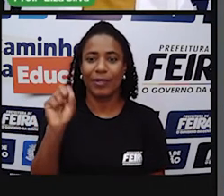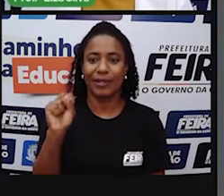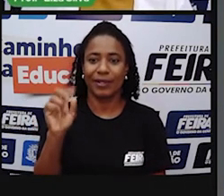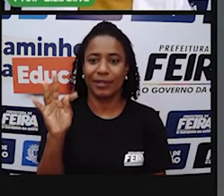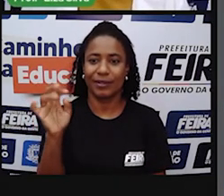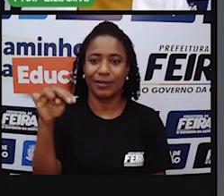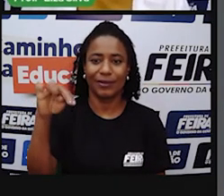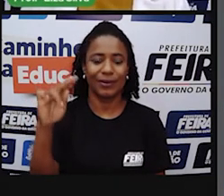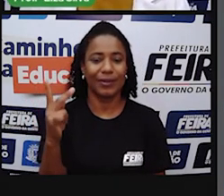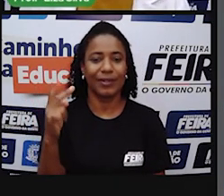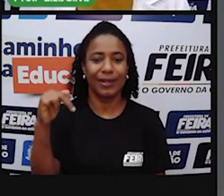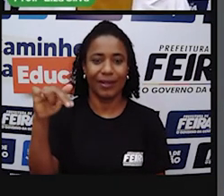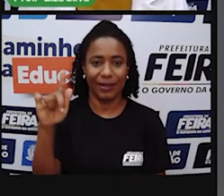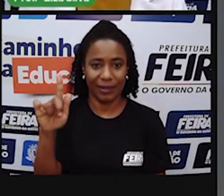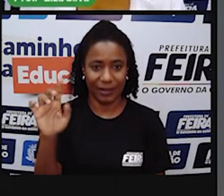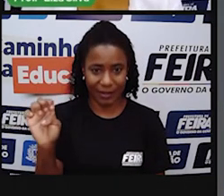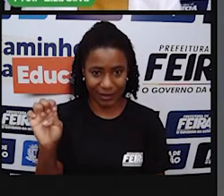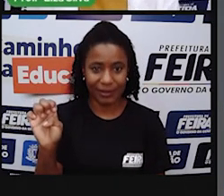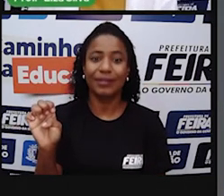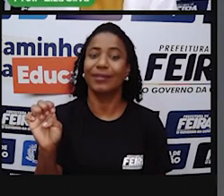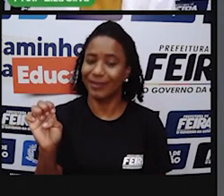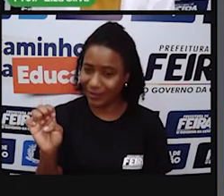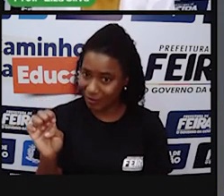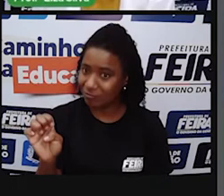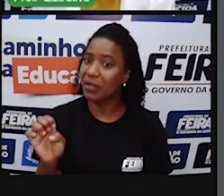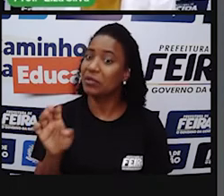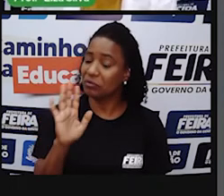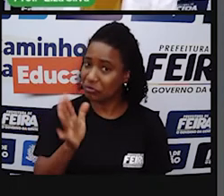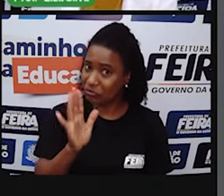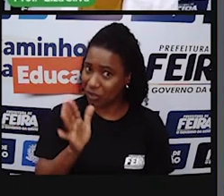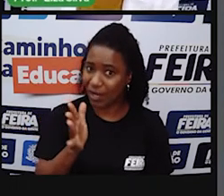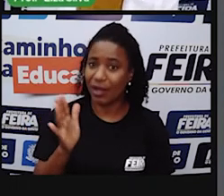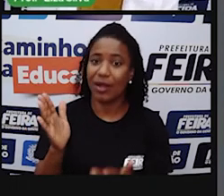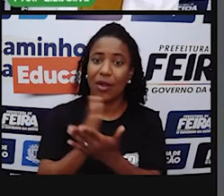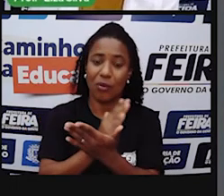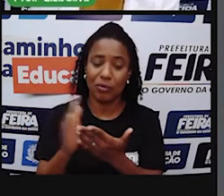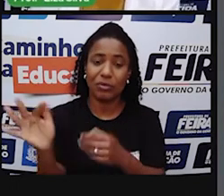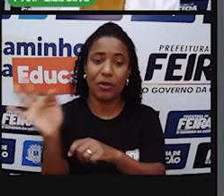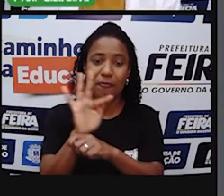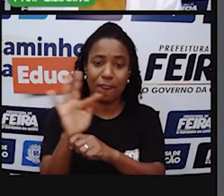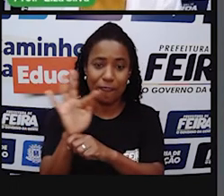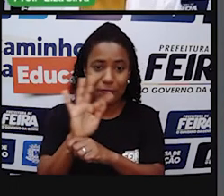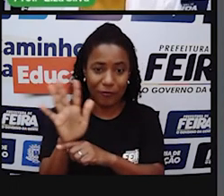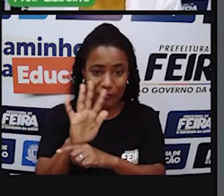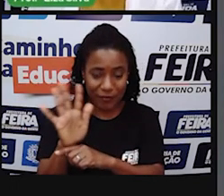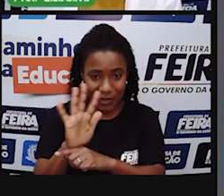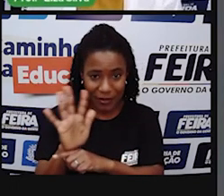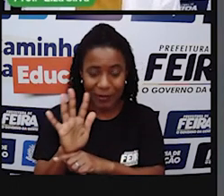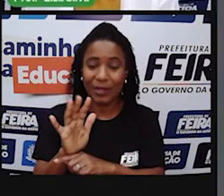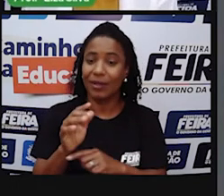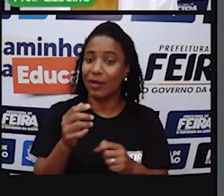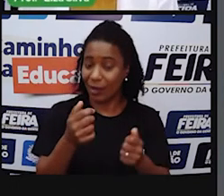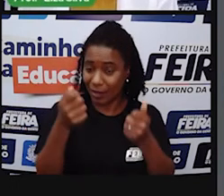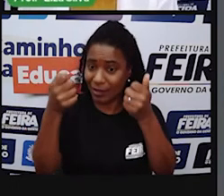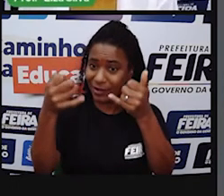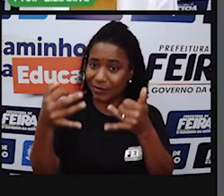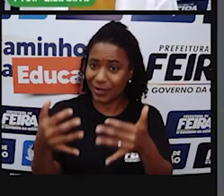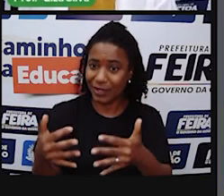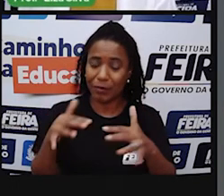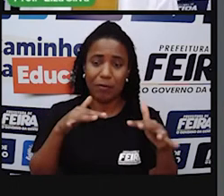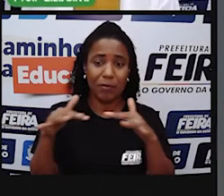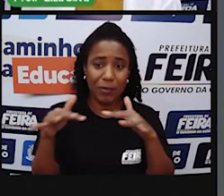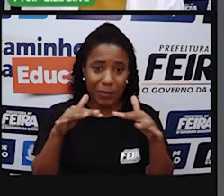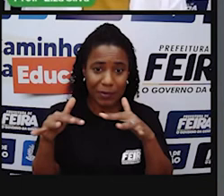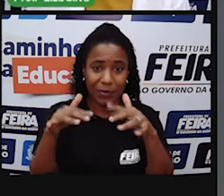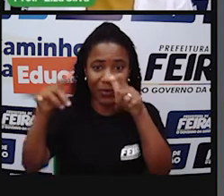monumento Como vocês podem ver Aí na imagem Inclusive Eu já assisti Alguns filmes Que falam Deste monumento